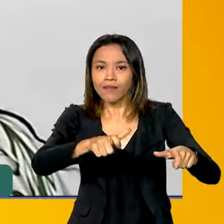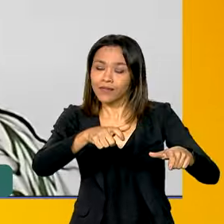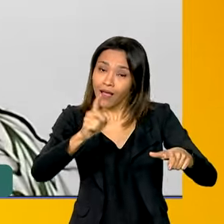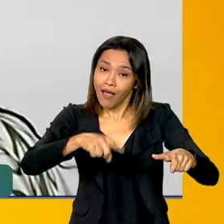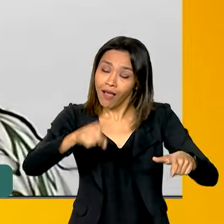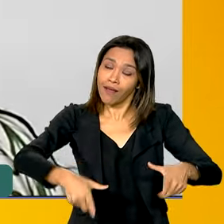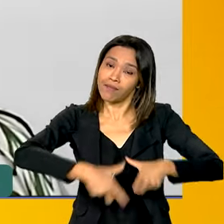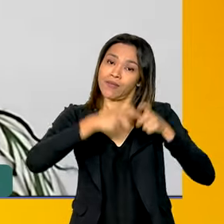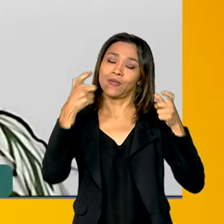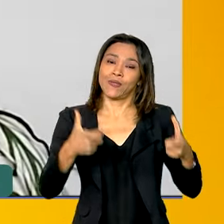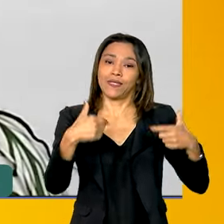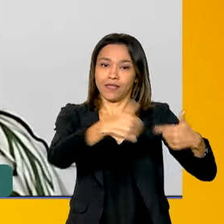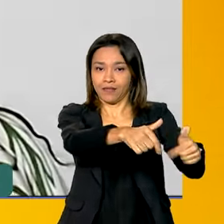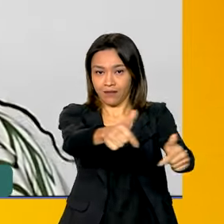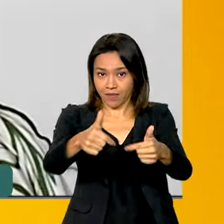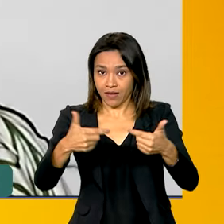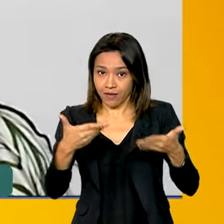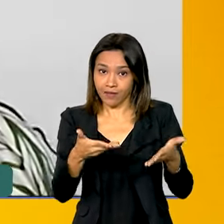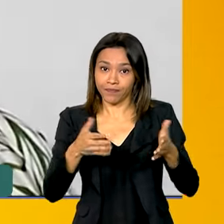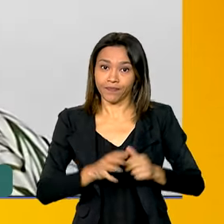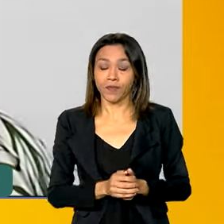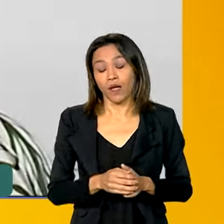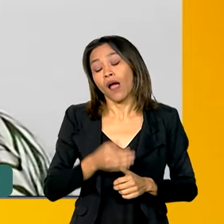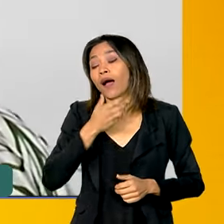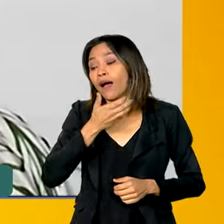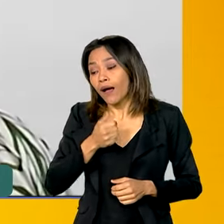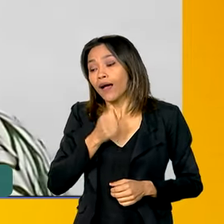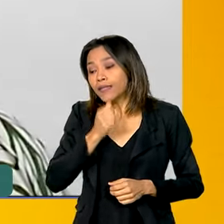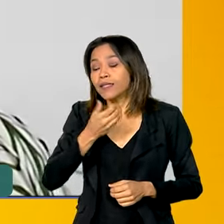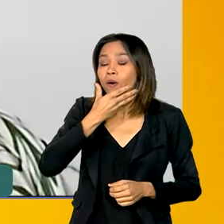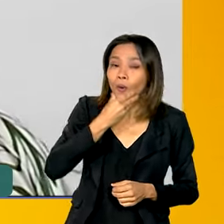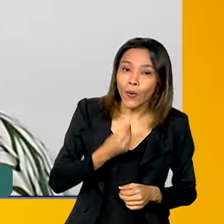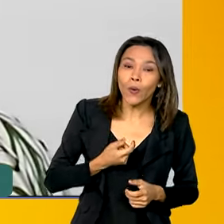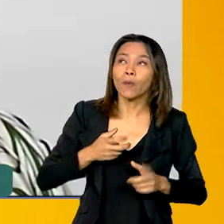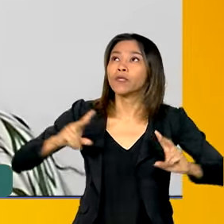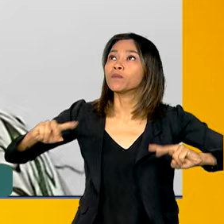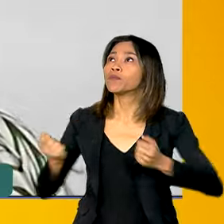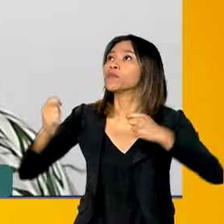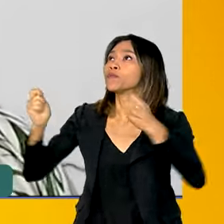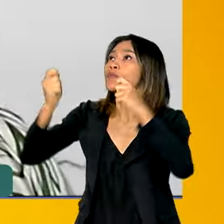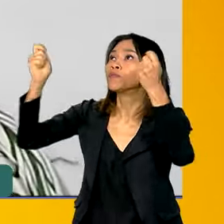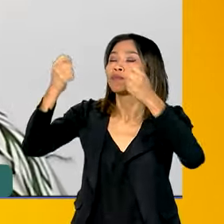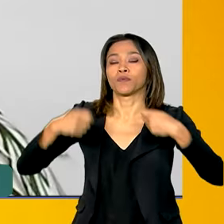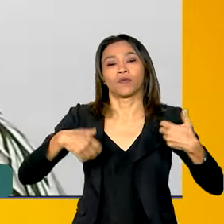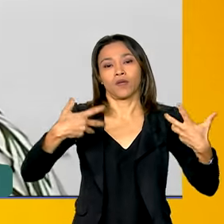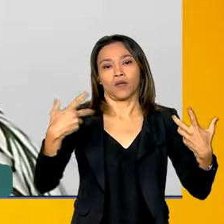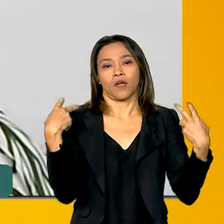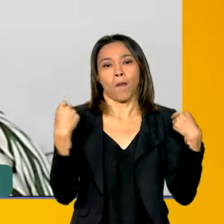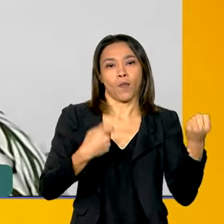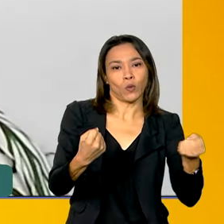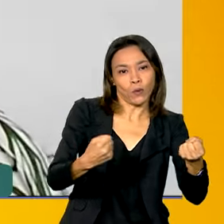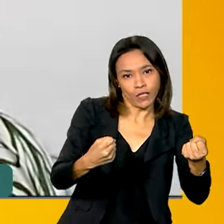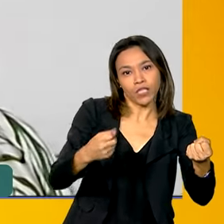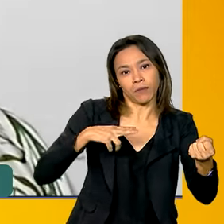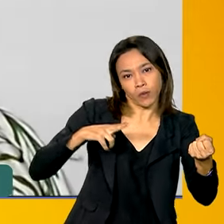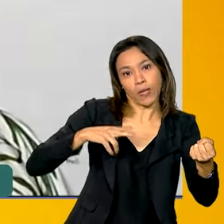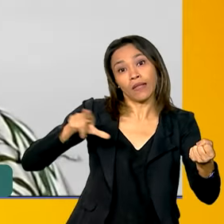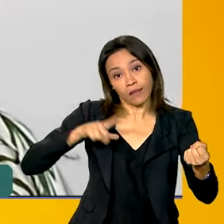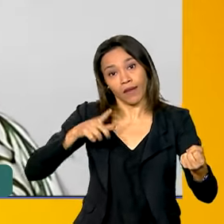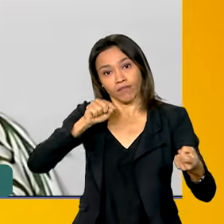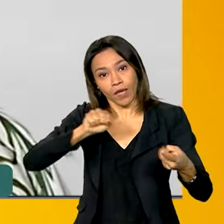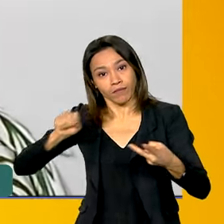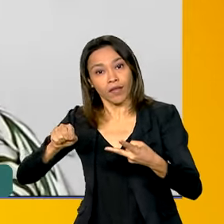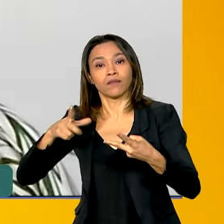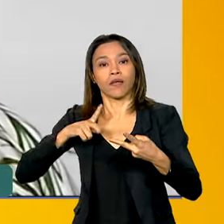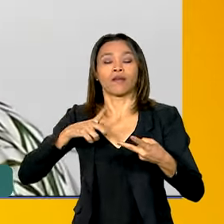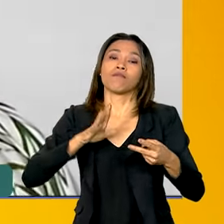predominantemente exercida por mulheres, ainda que homens, jardineiros, motoristas particulares também exerçam essa atividade, mas